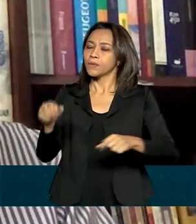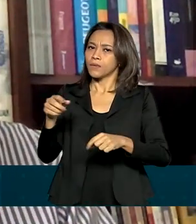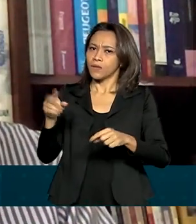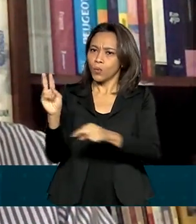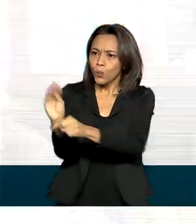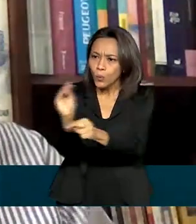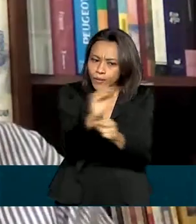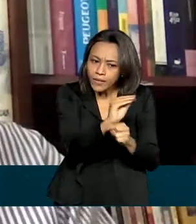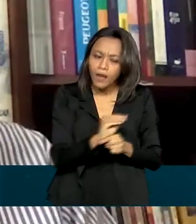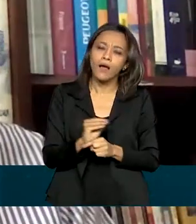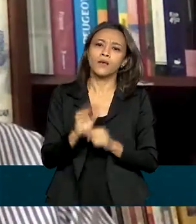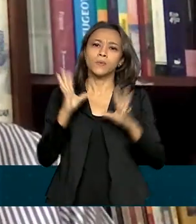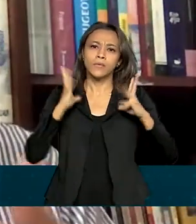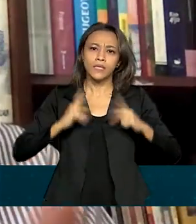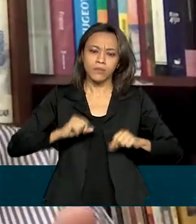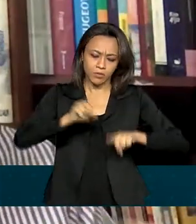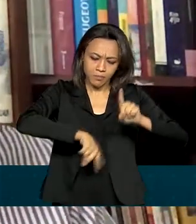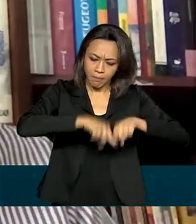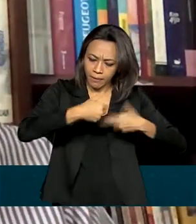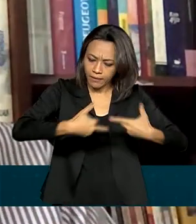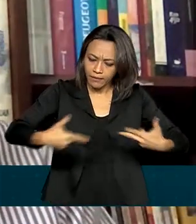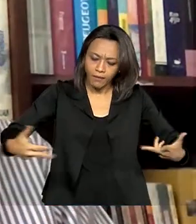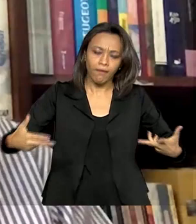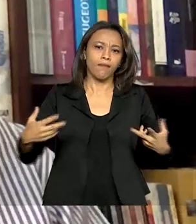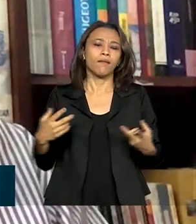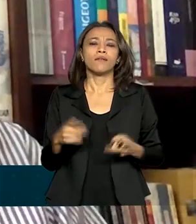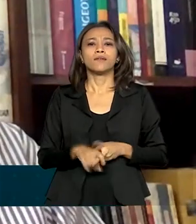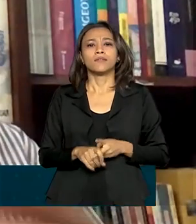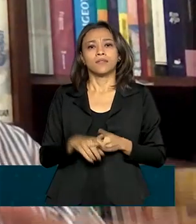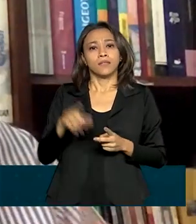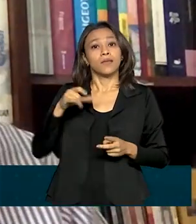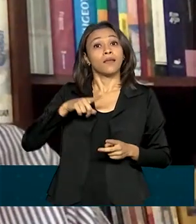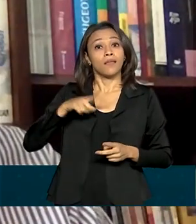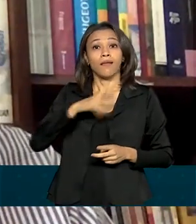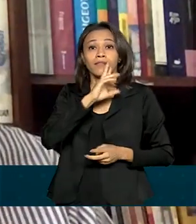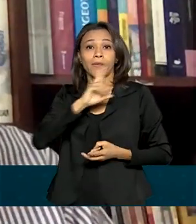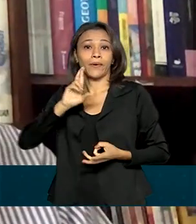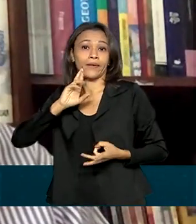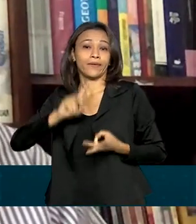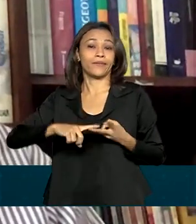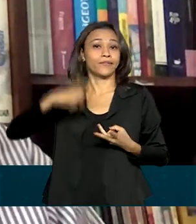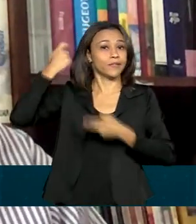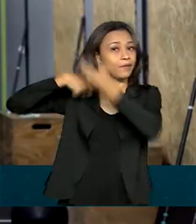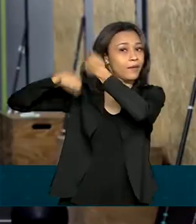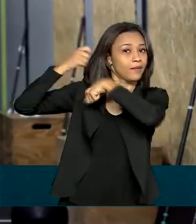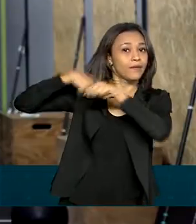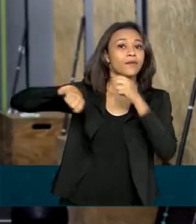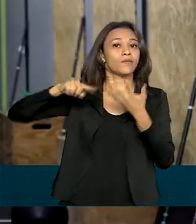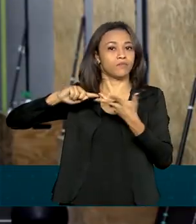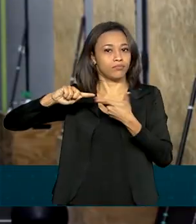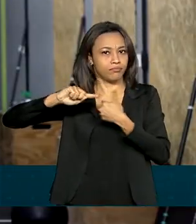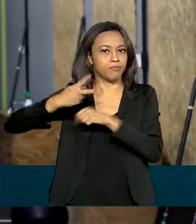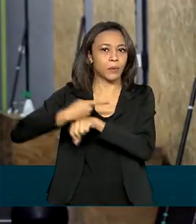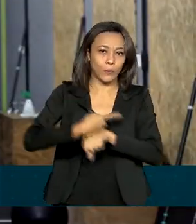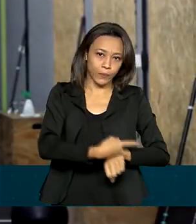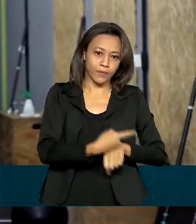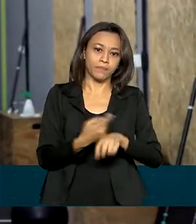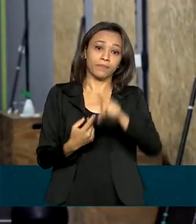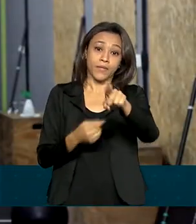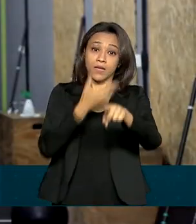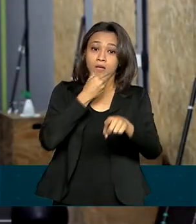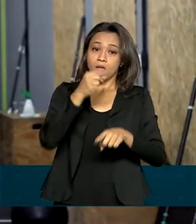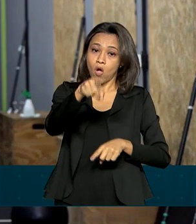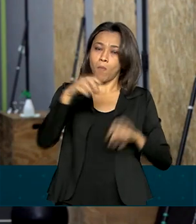com mercadorias, aqueles que têm um contato pessoal, restaurante, cabeleireiro, barbeiro, enfim. Fábio tem uma academia